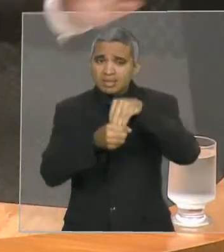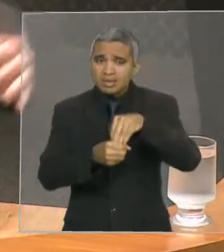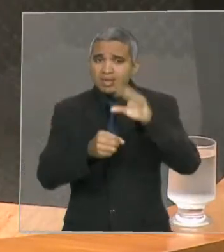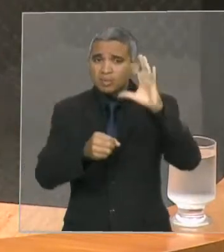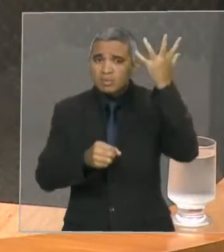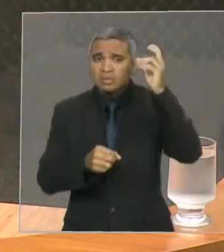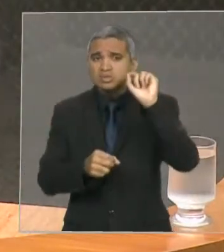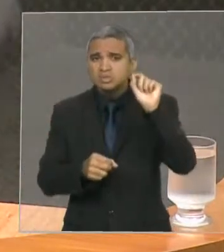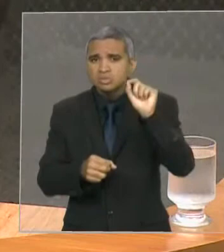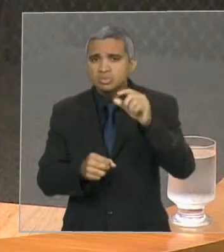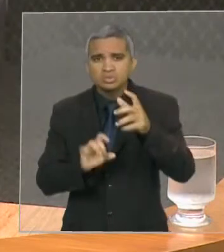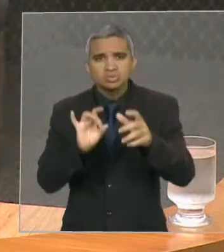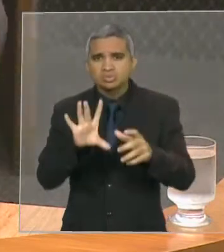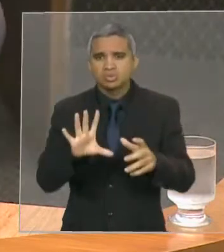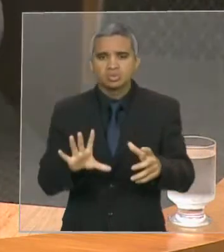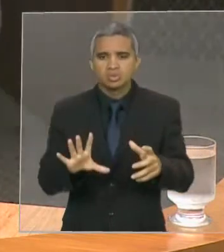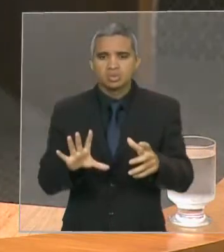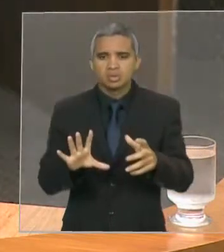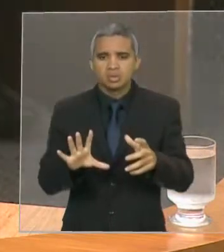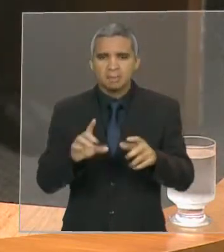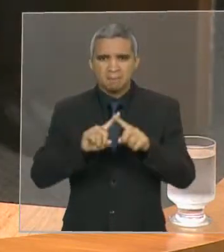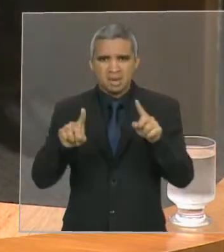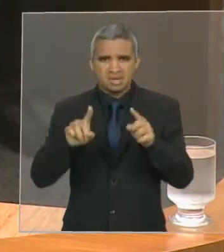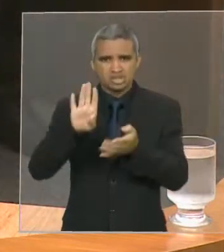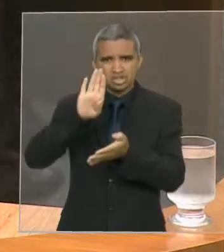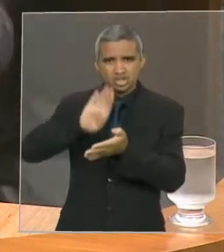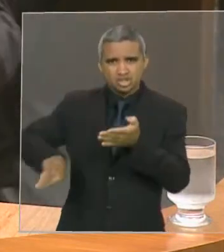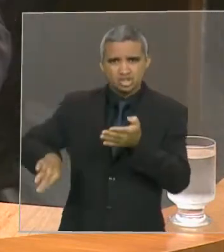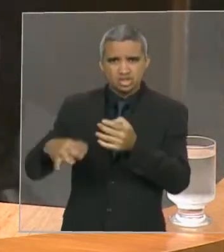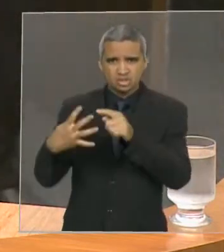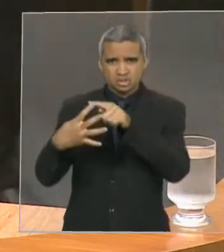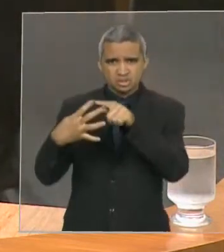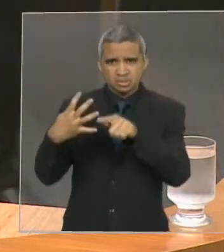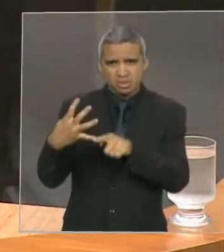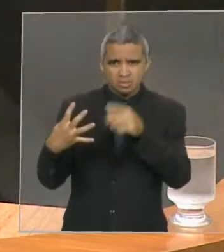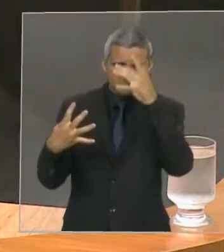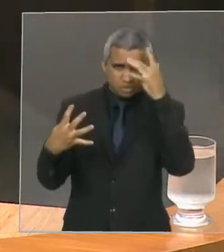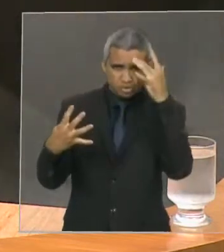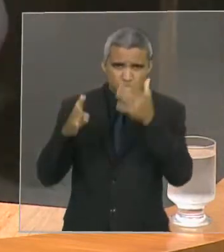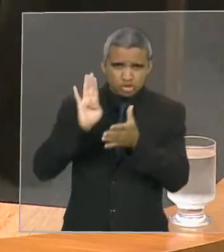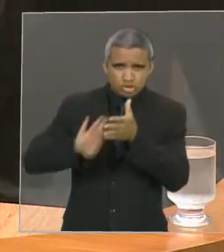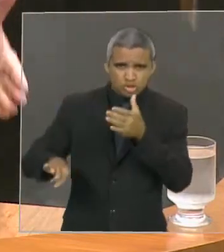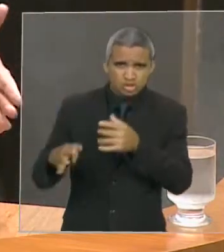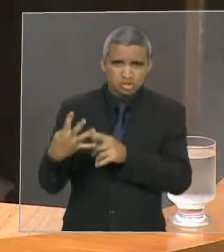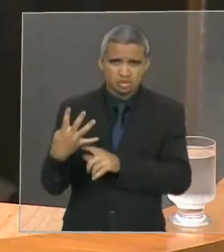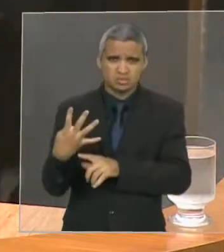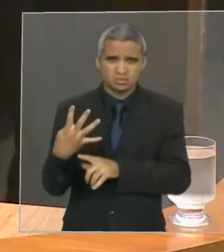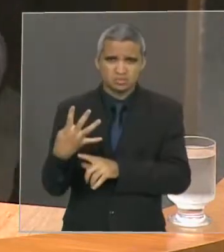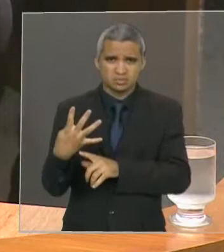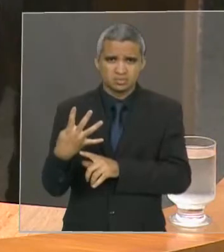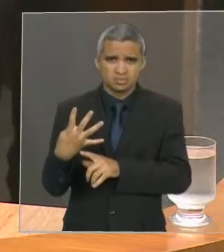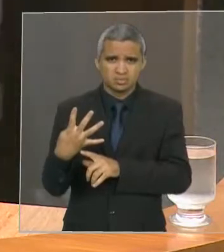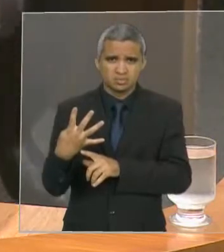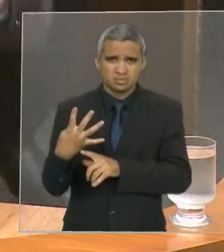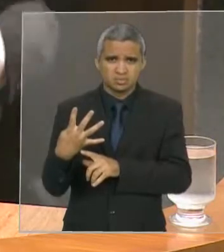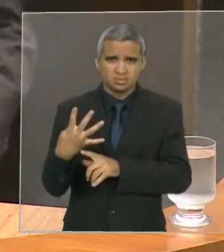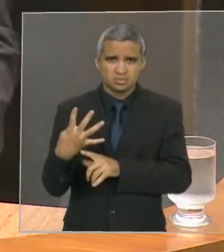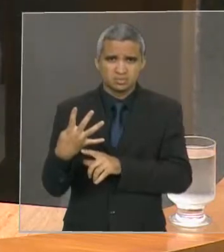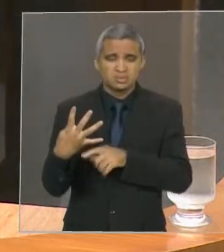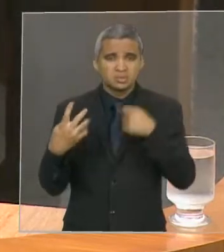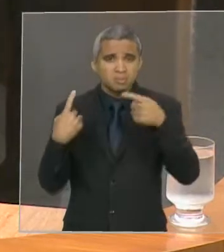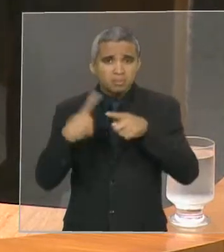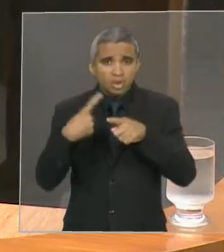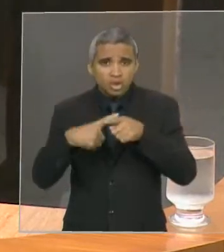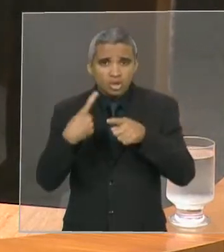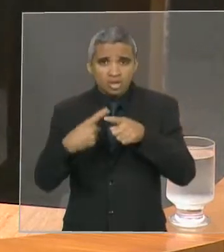Só isso. E nós estamos tirando a participação dessas entidades, que participando do conselho vão ter conhecimento do que